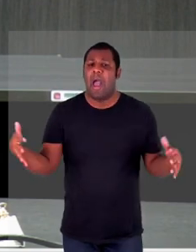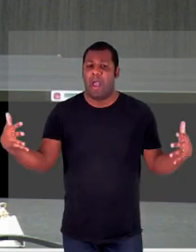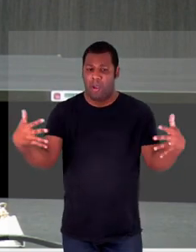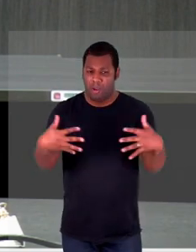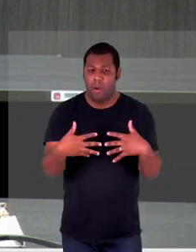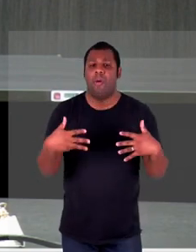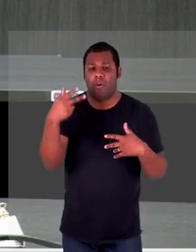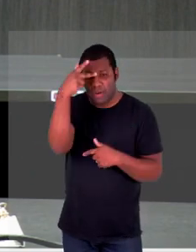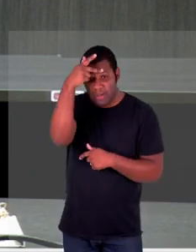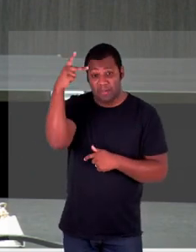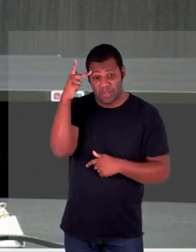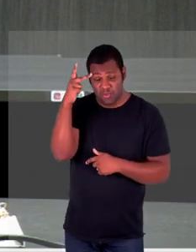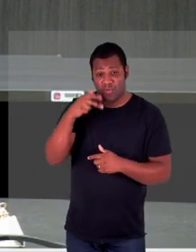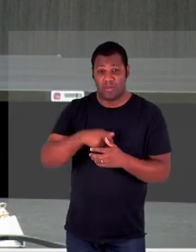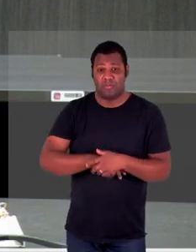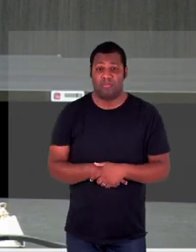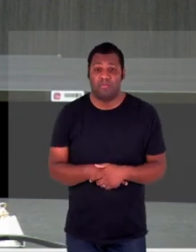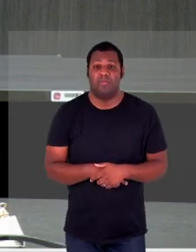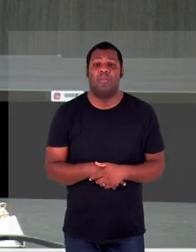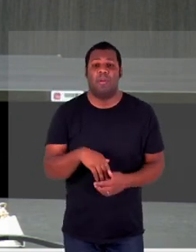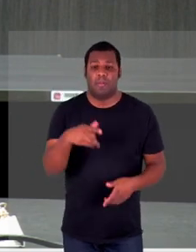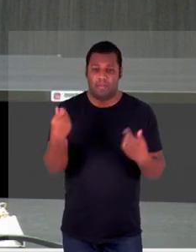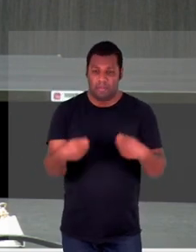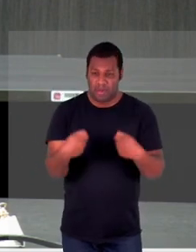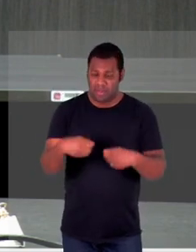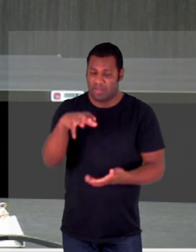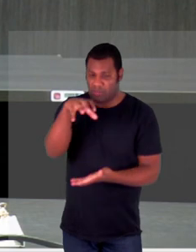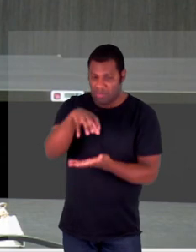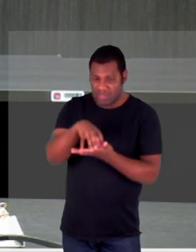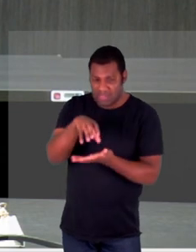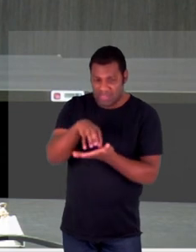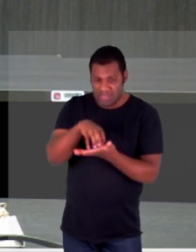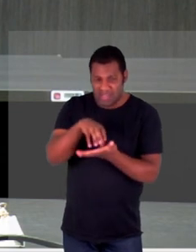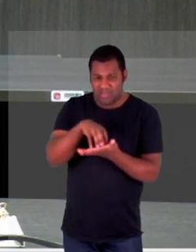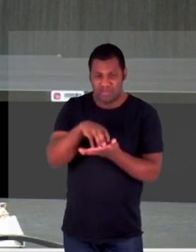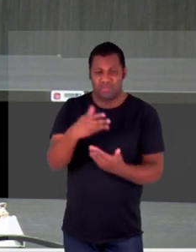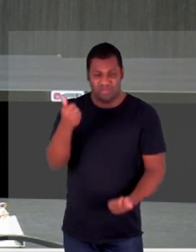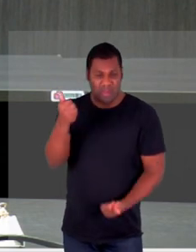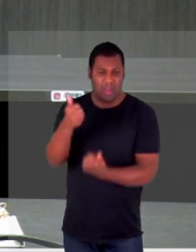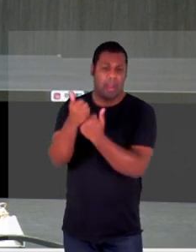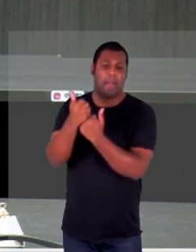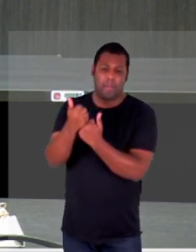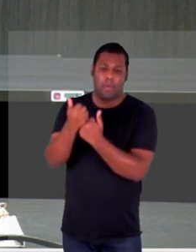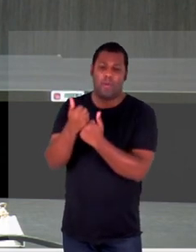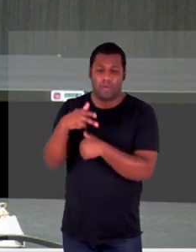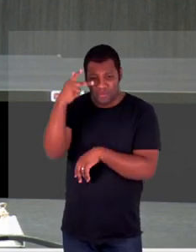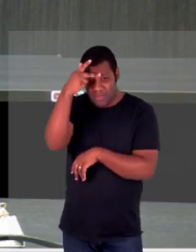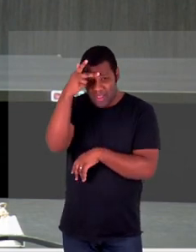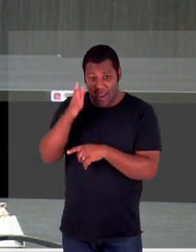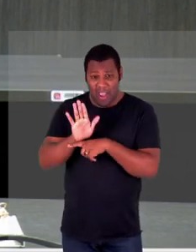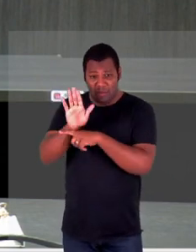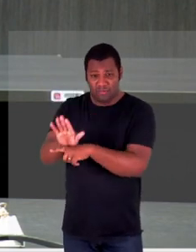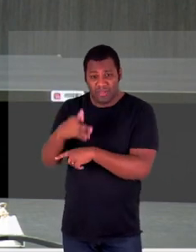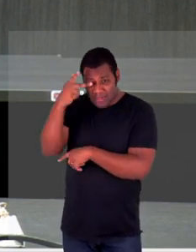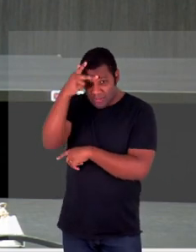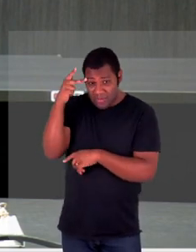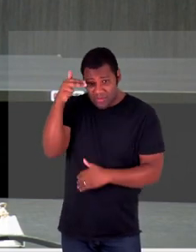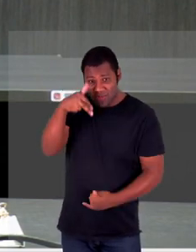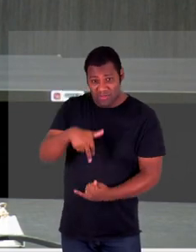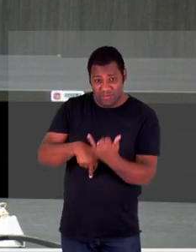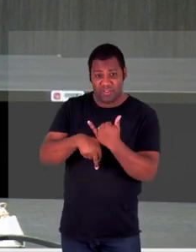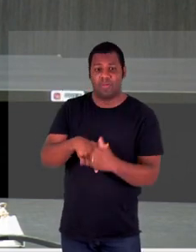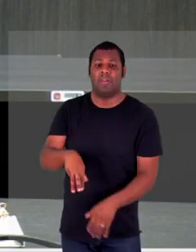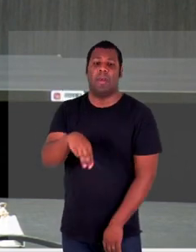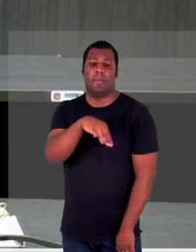deve ser essa porta de entrada através do centro de apoio às vítimas. E como o Sucs diz brilhantemente, o Ministério Público e